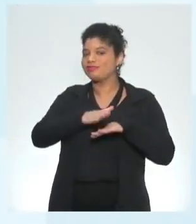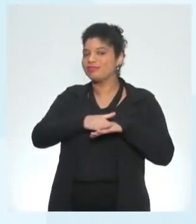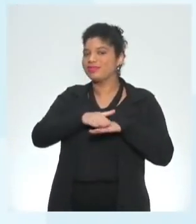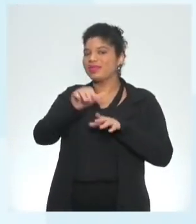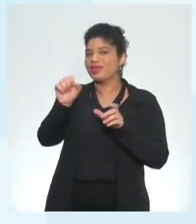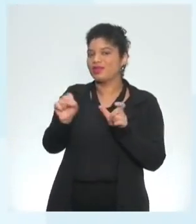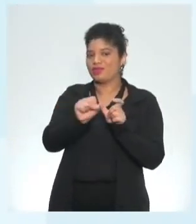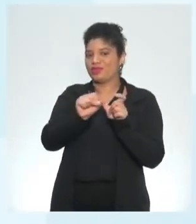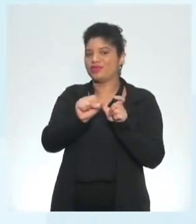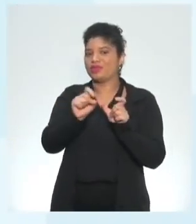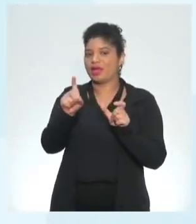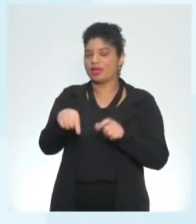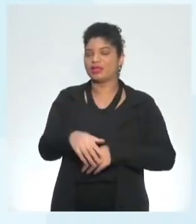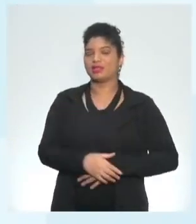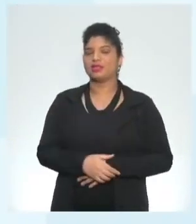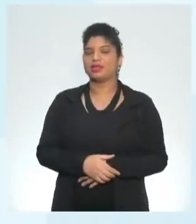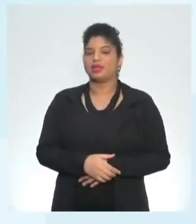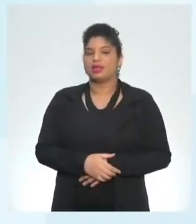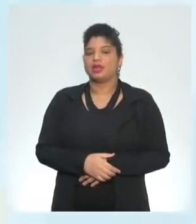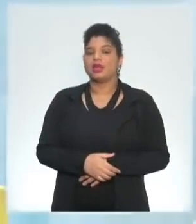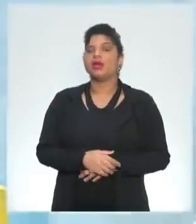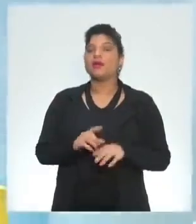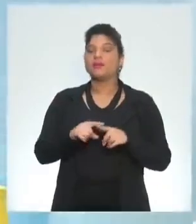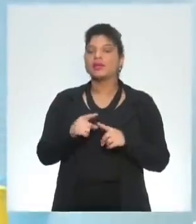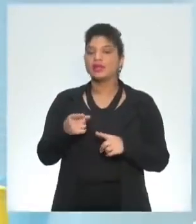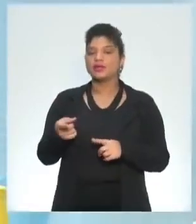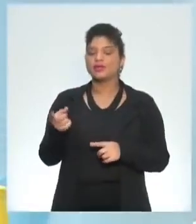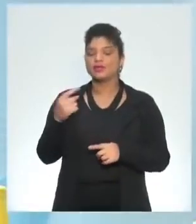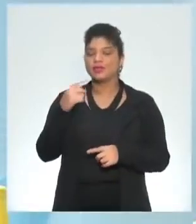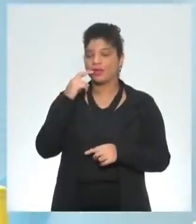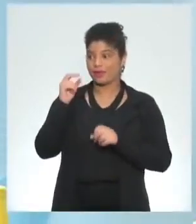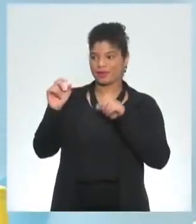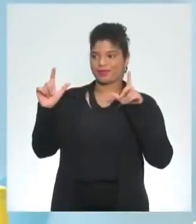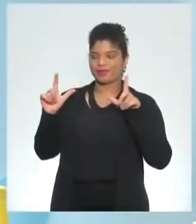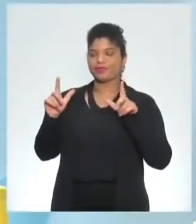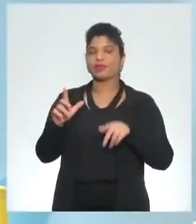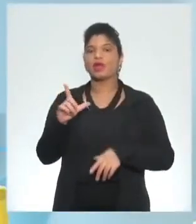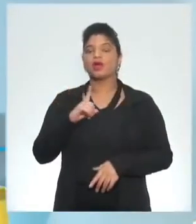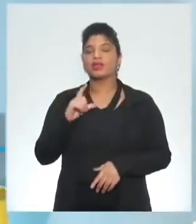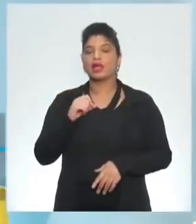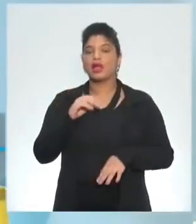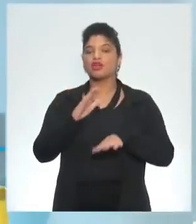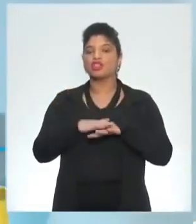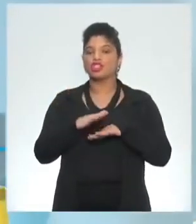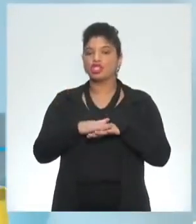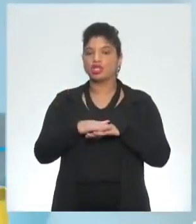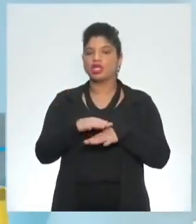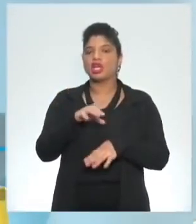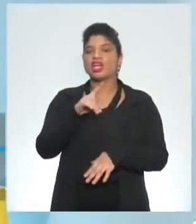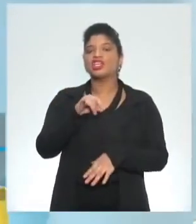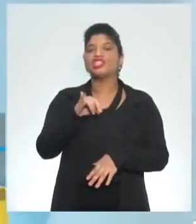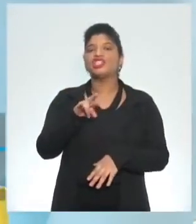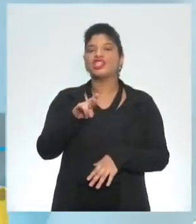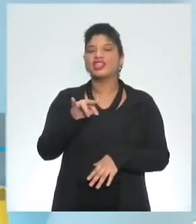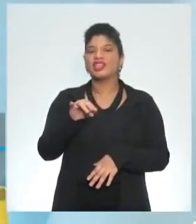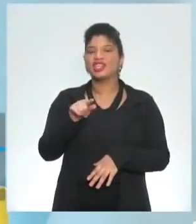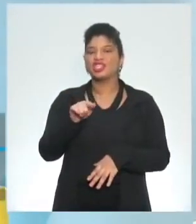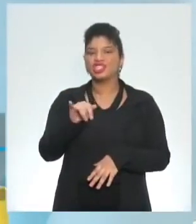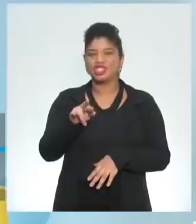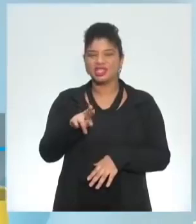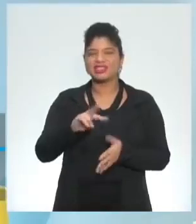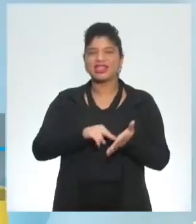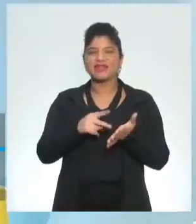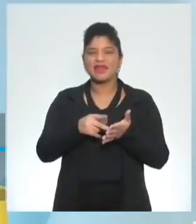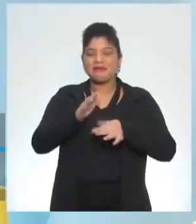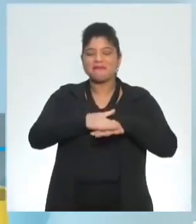pessoal quando a gente tá falando aqui de dirigir pode voltar aqui pra mim quando a gente tá falando de dirigir o filme então eu falo eu dirijo i direct he she